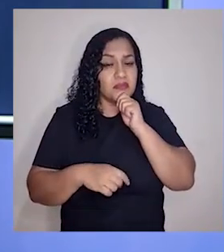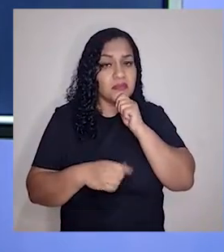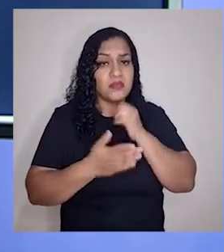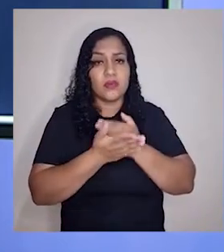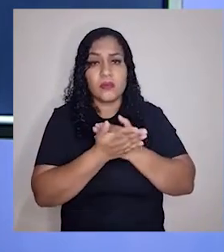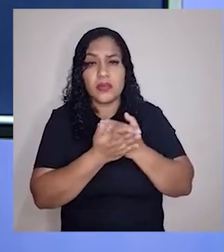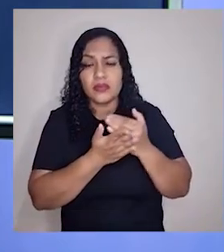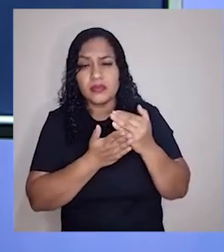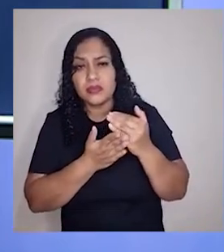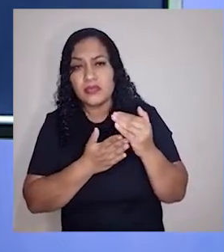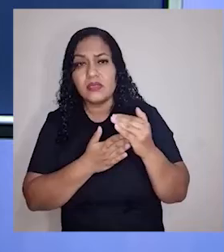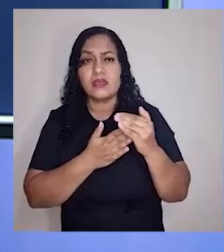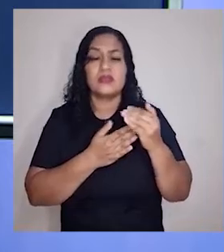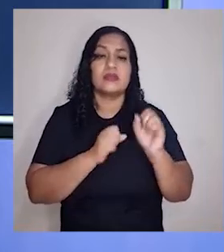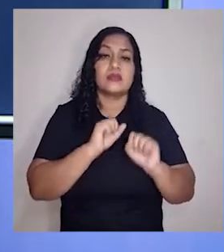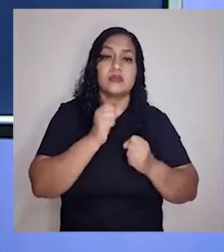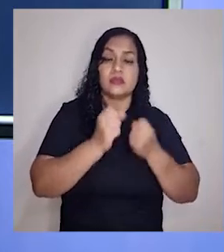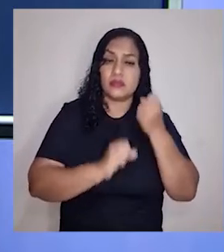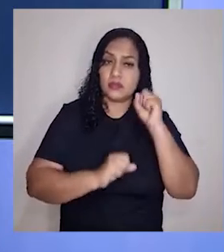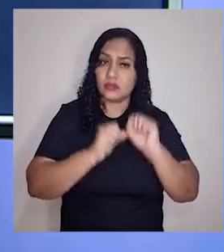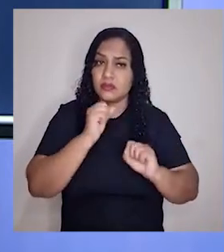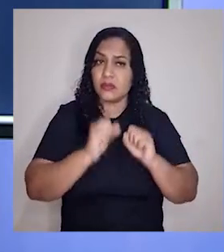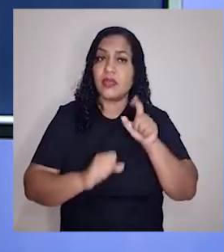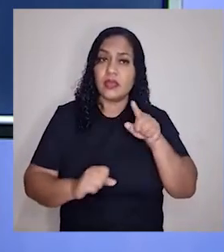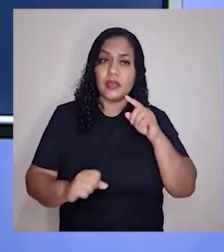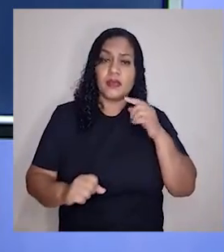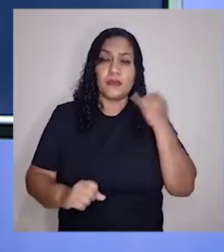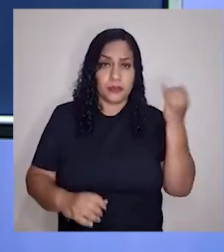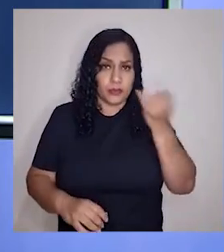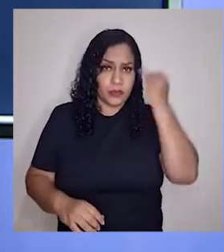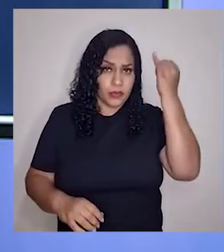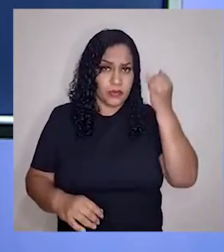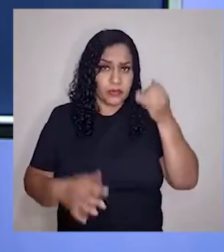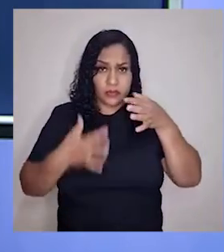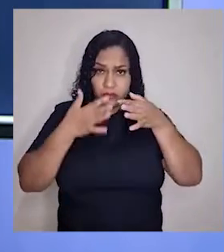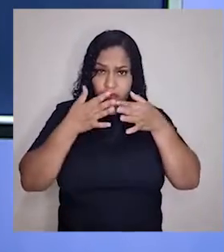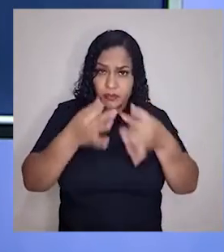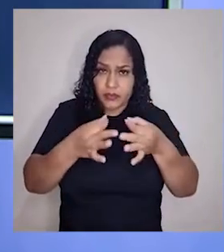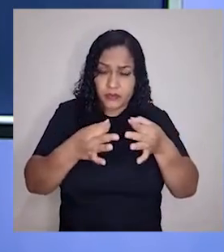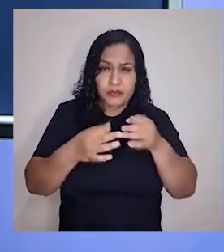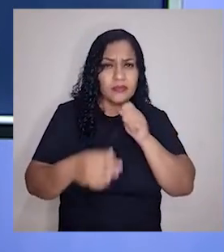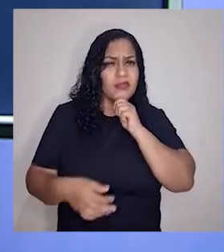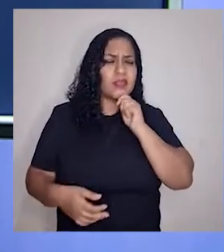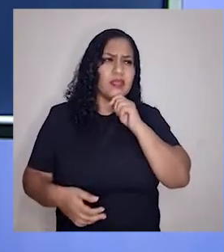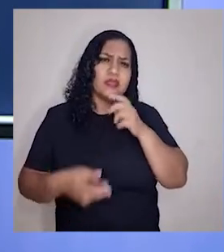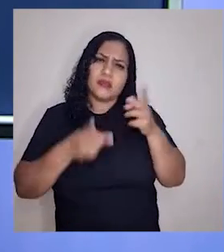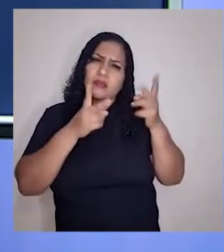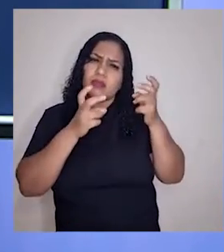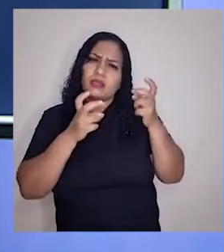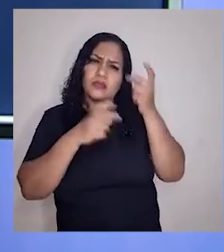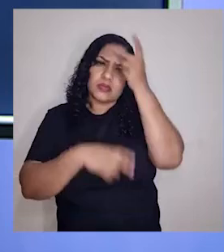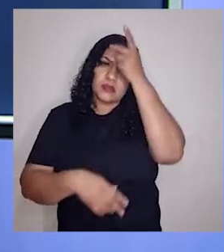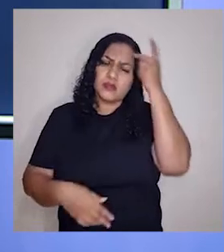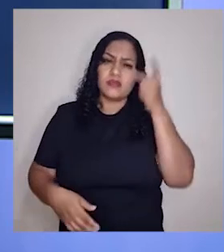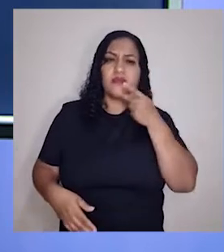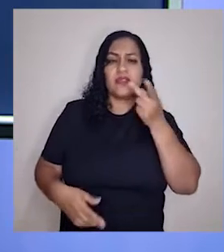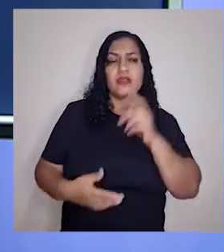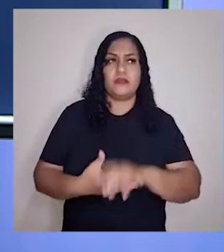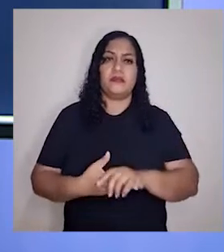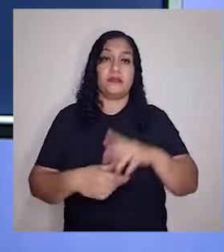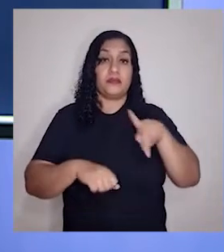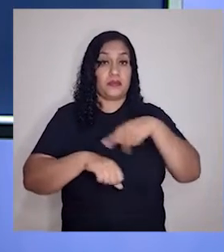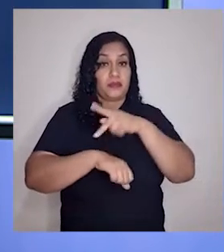subdesenvolvidos, não industrializados, é importante frisar essa parte, pessoal. Eu ainda escuto muitas pessoas